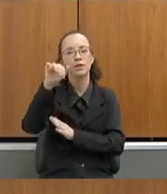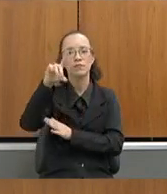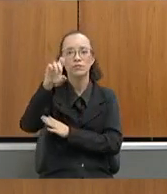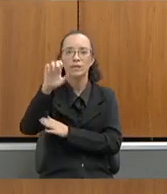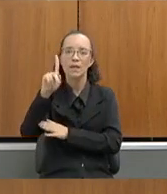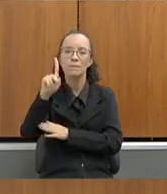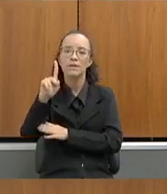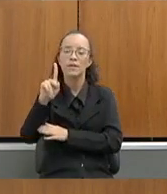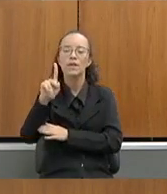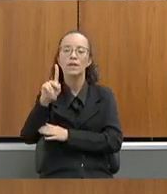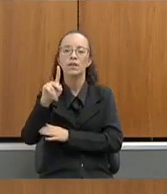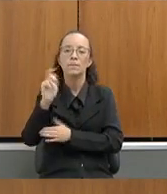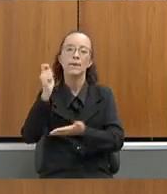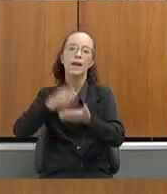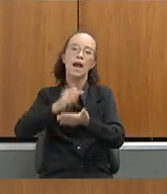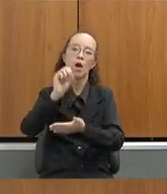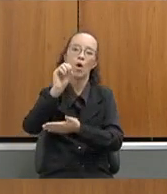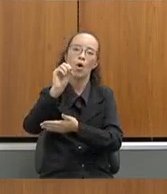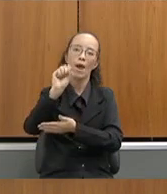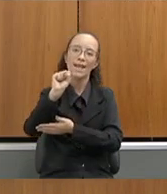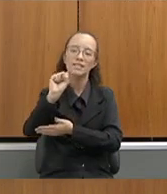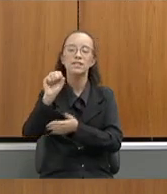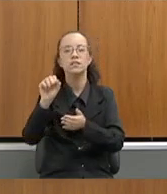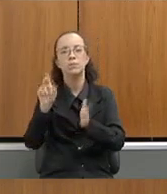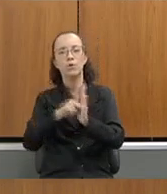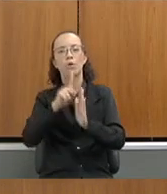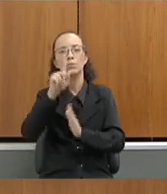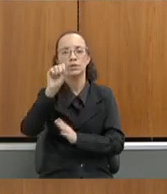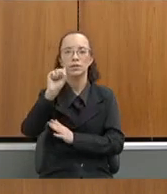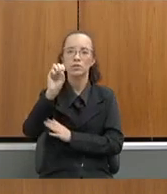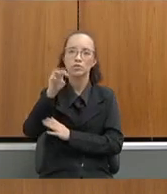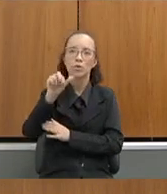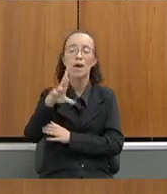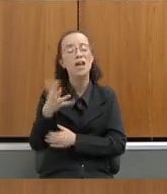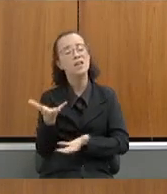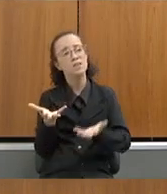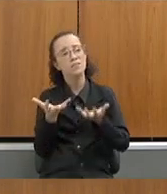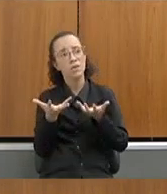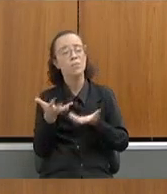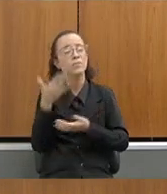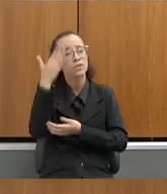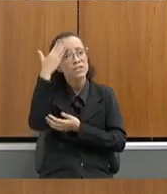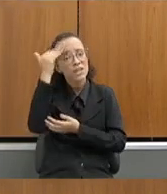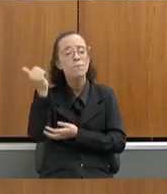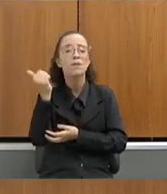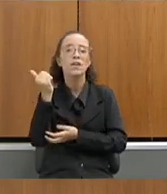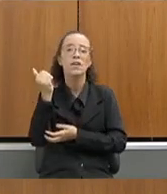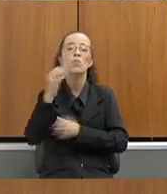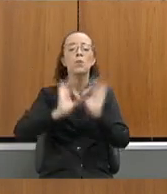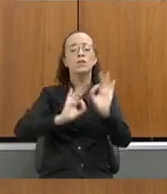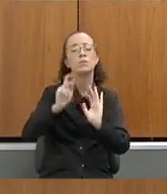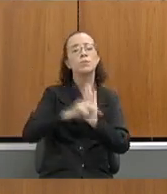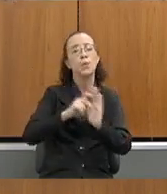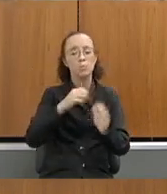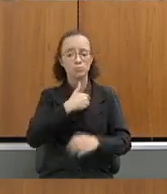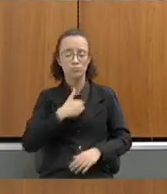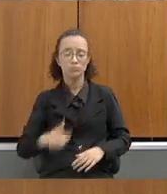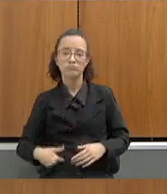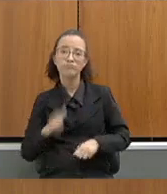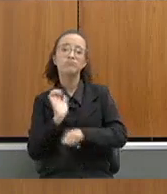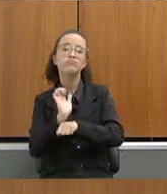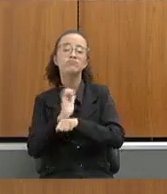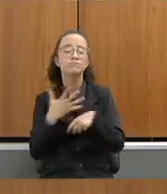no SOMAR. Então, eu queria ver qual é o planejamento do governo do Estado. E eu vou fazer uma última pergunta,